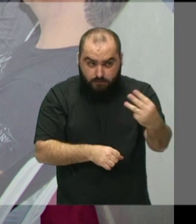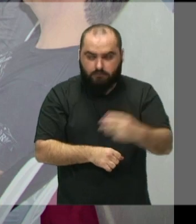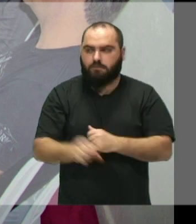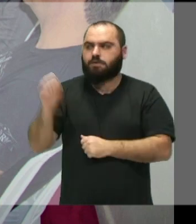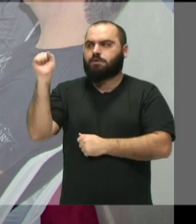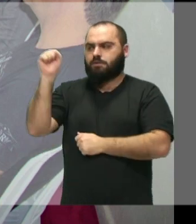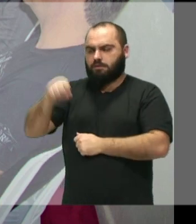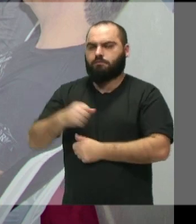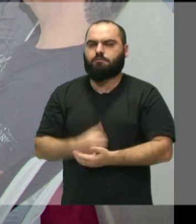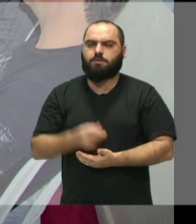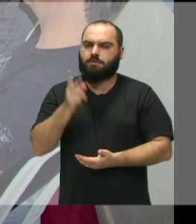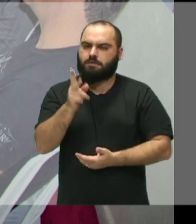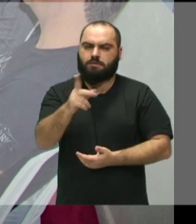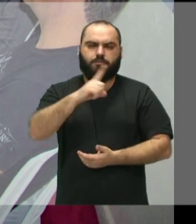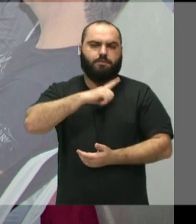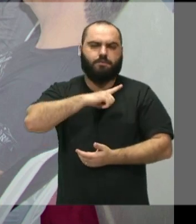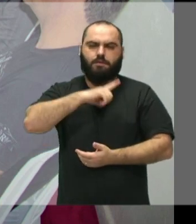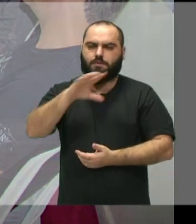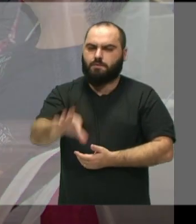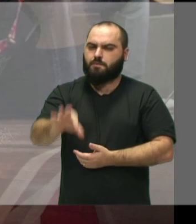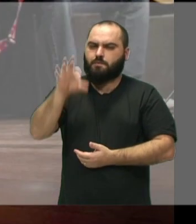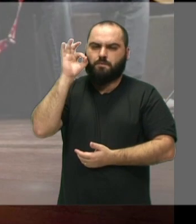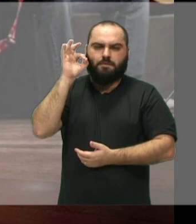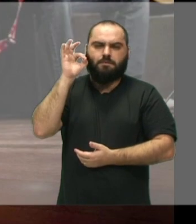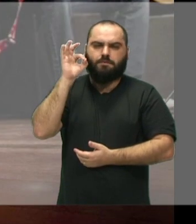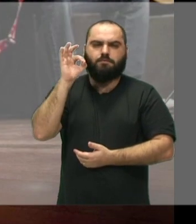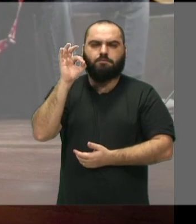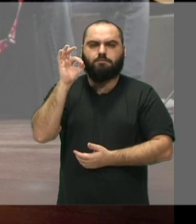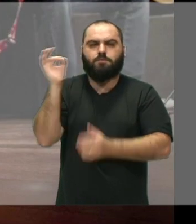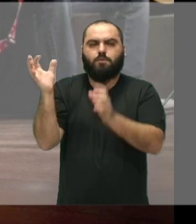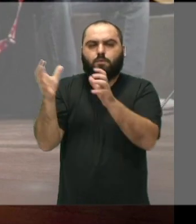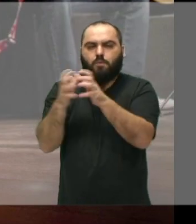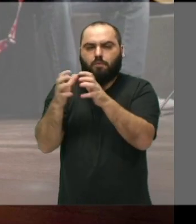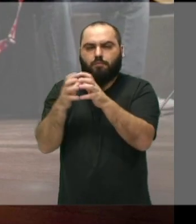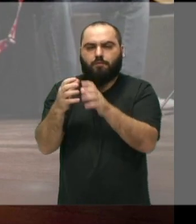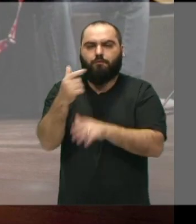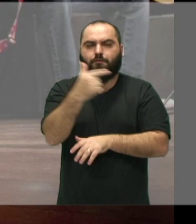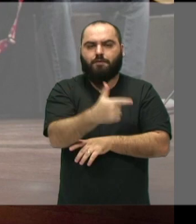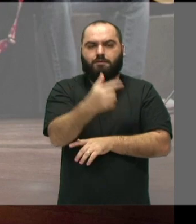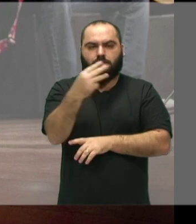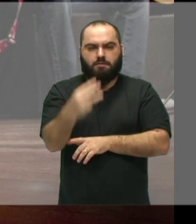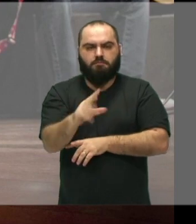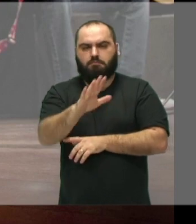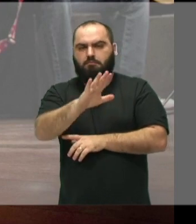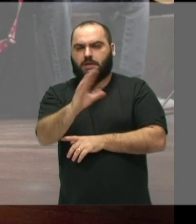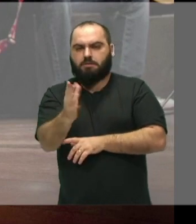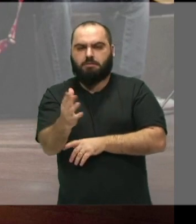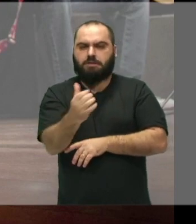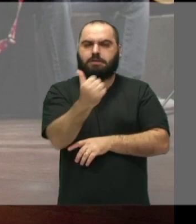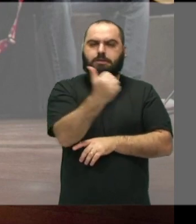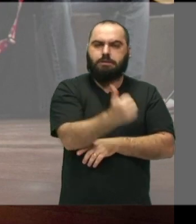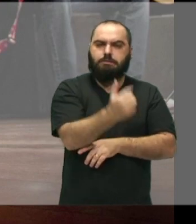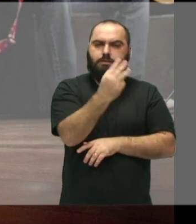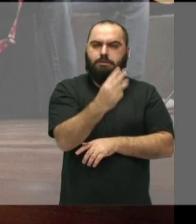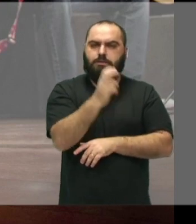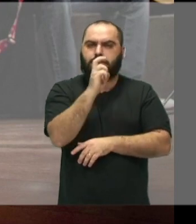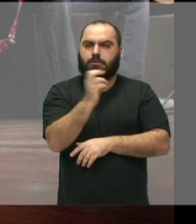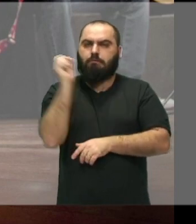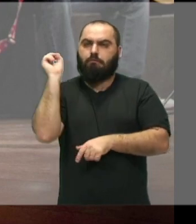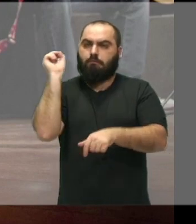tradicional processo seletivo que seleciona a turma, então, de 2023. São aproximadamente 135 vagas